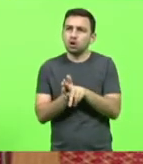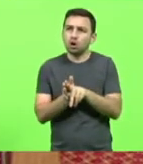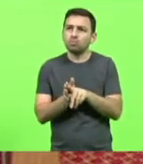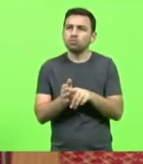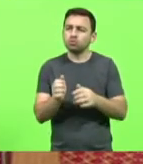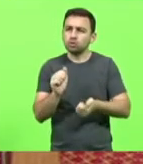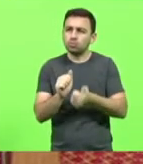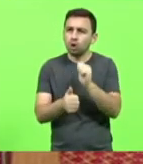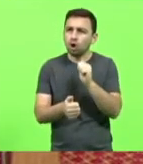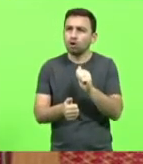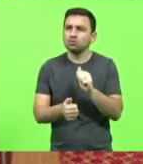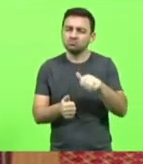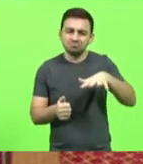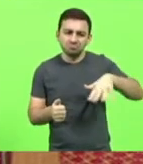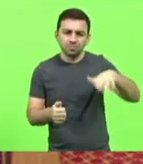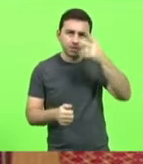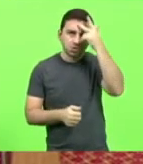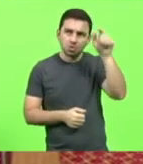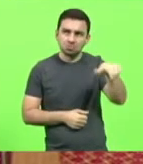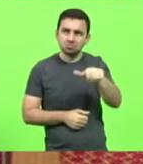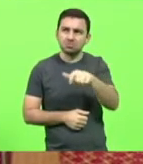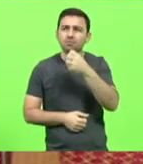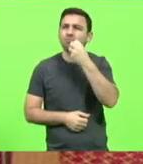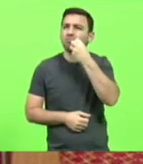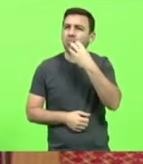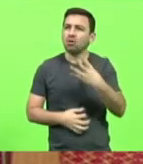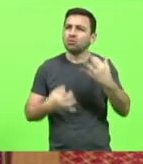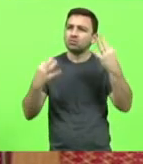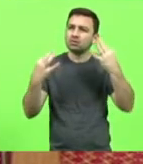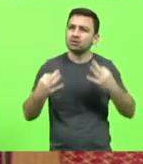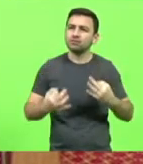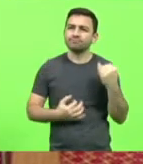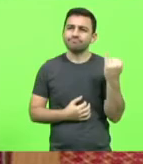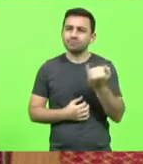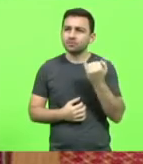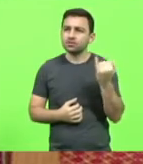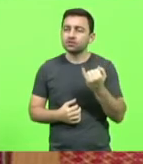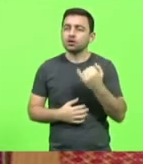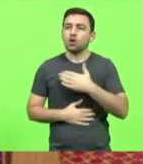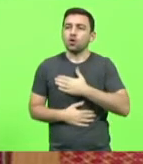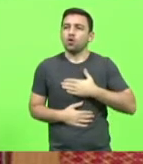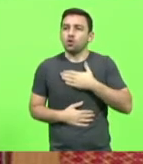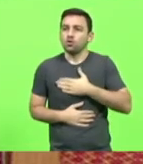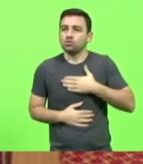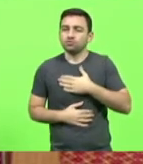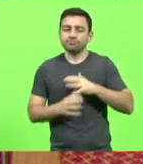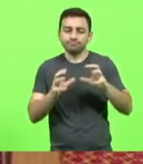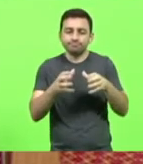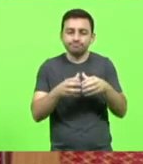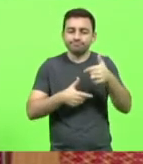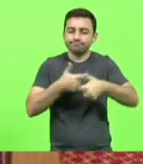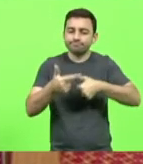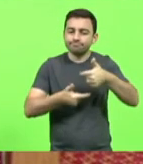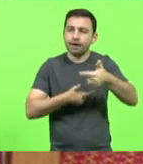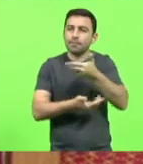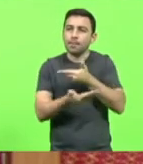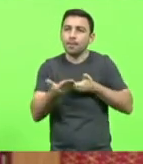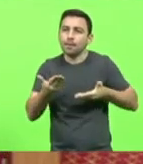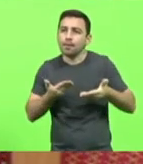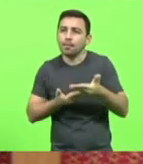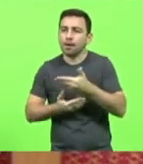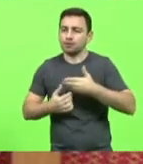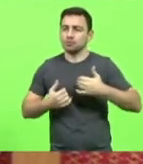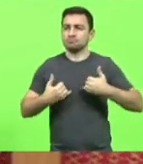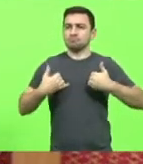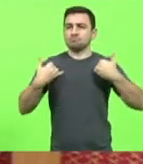bom trato, de cordialidade, de importância do coletivo, não é arrogante, não